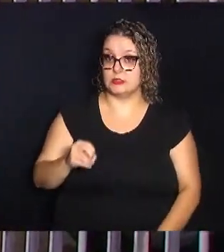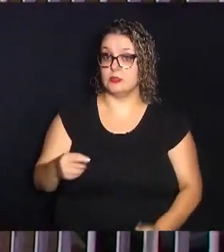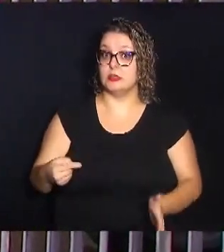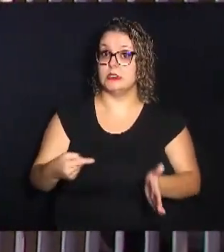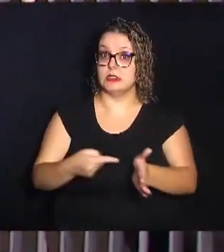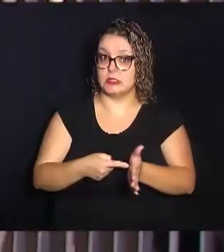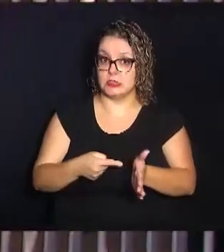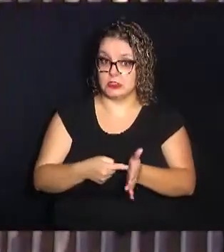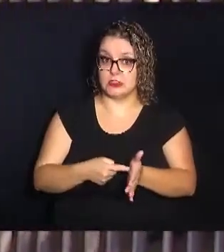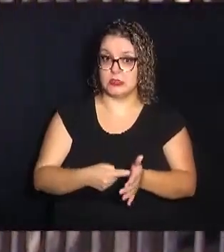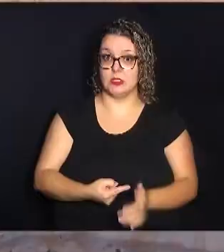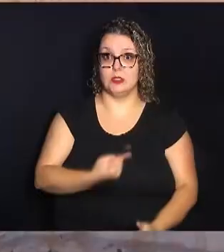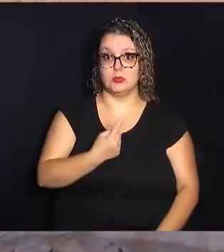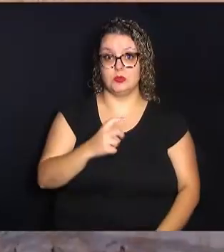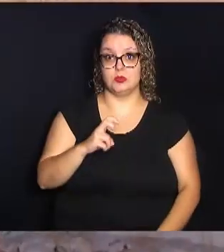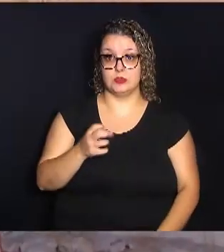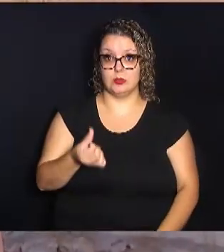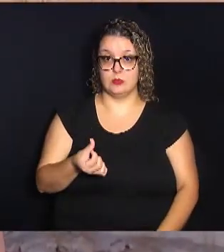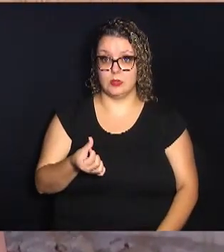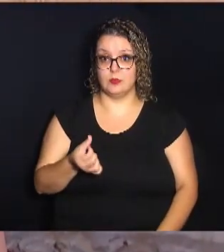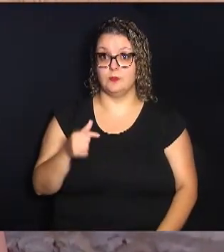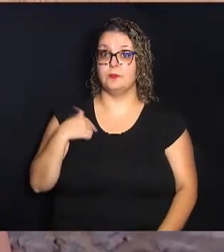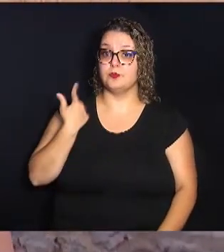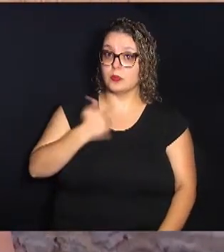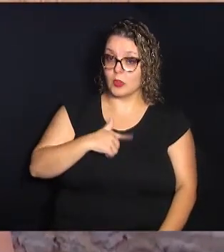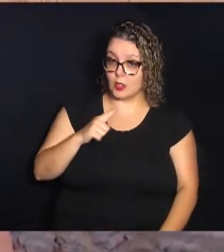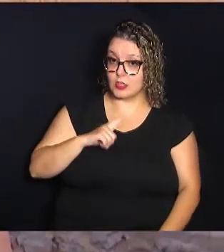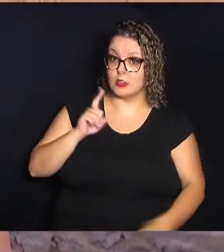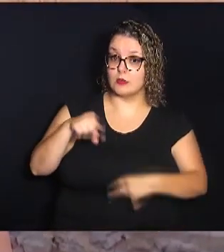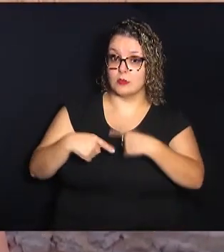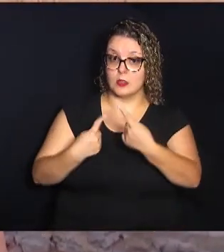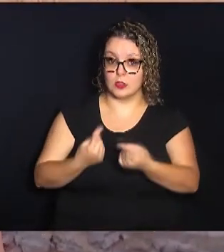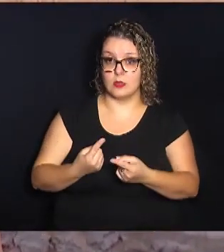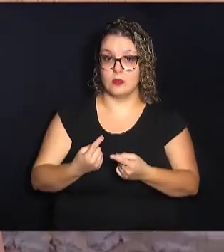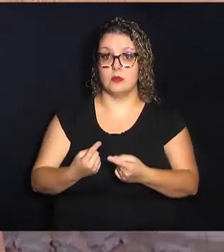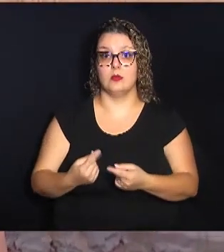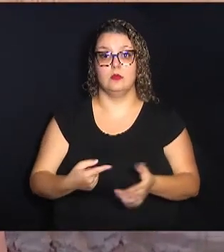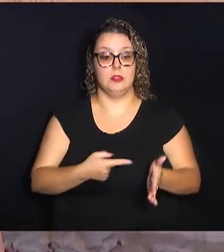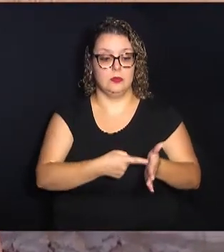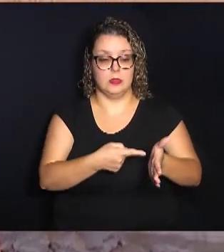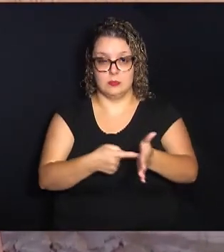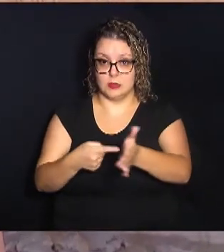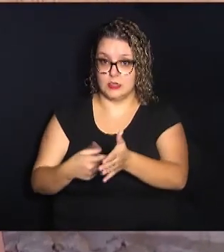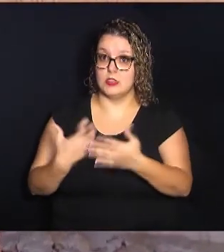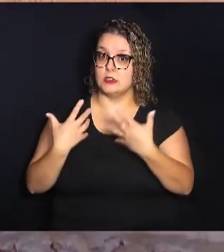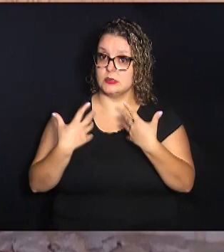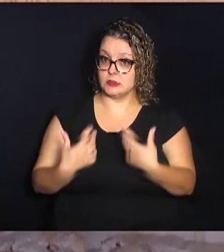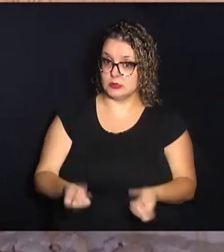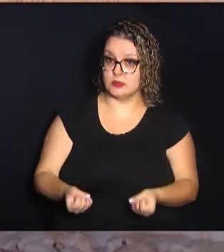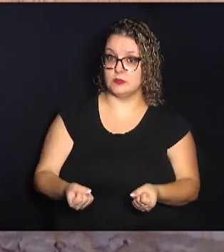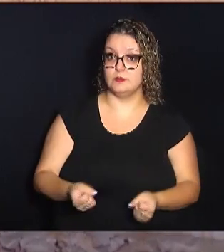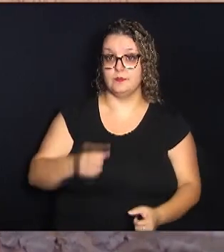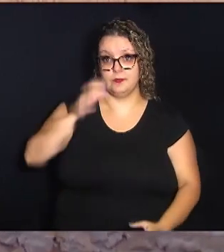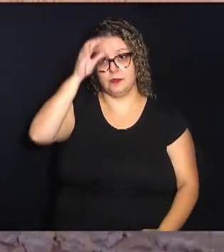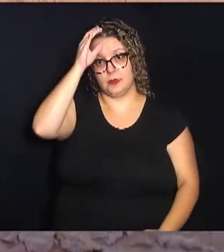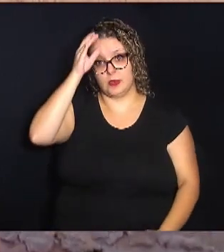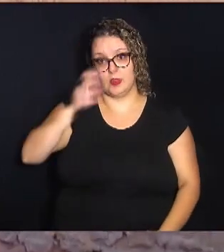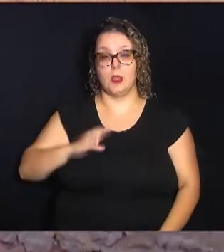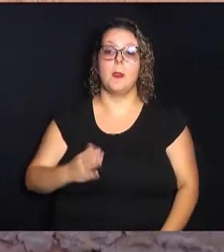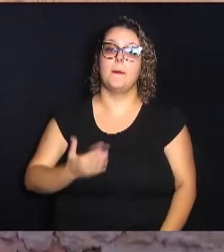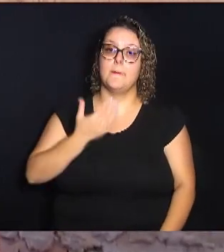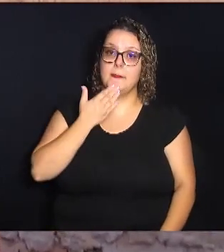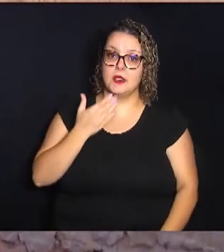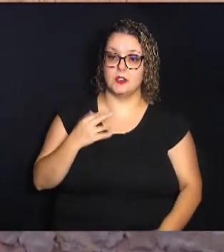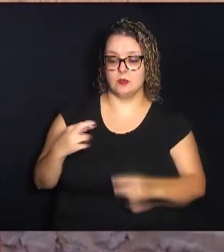via 156. A gente tem outros prédios que a gente recebeu, né, denúncia de munícipes pedindo para que a gente